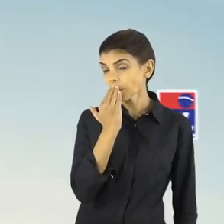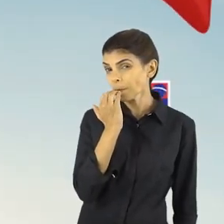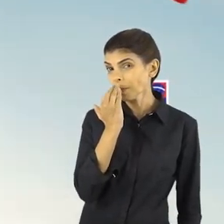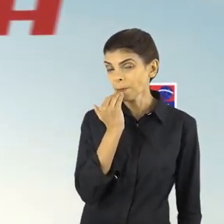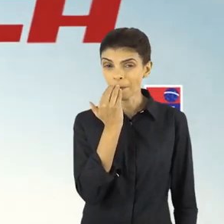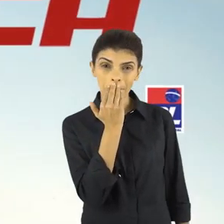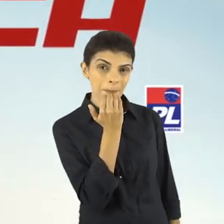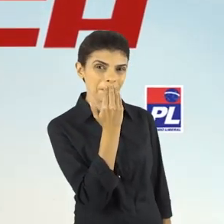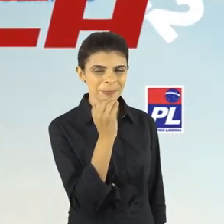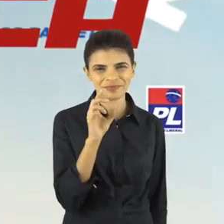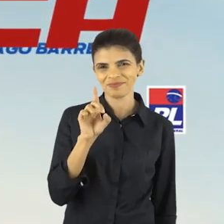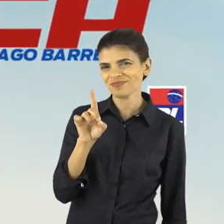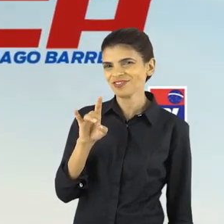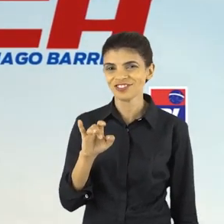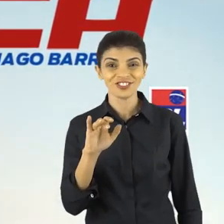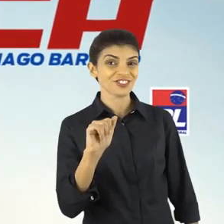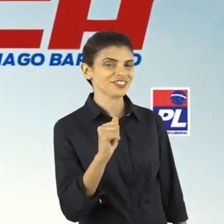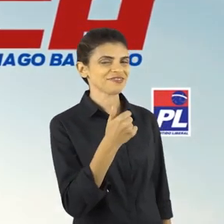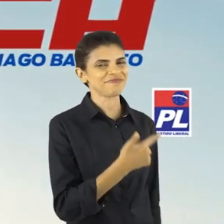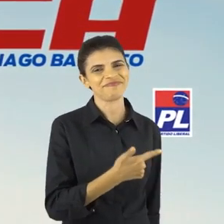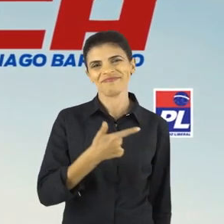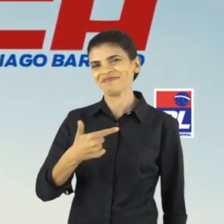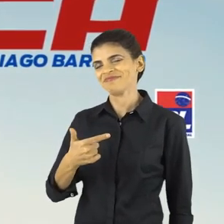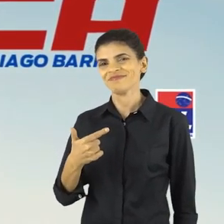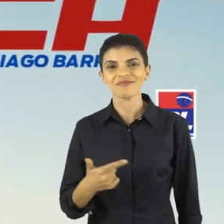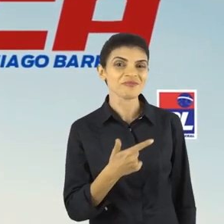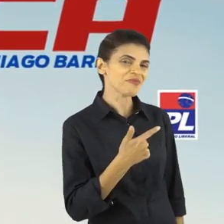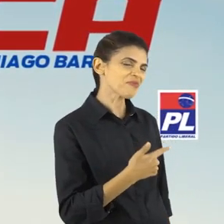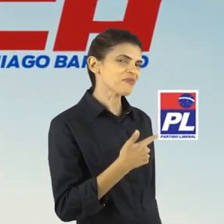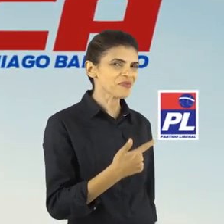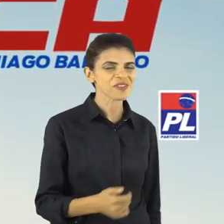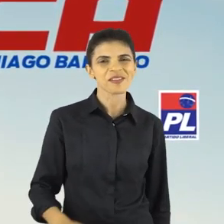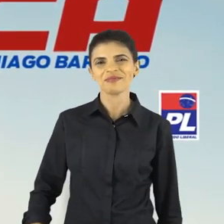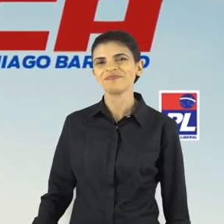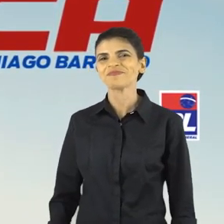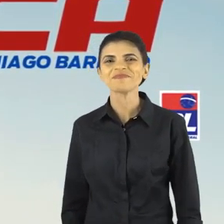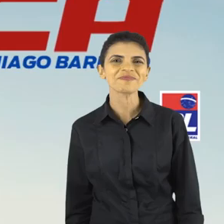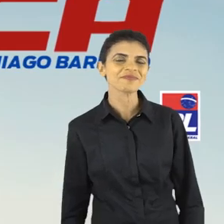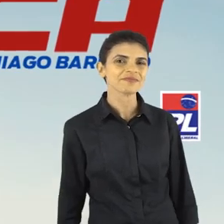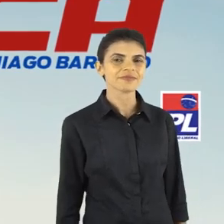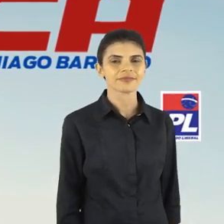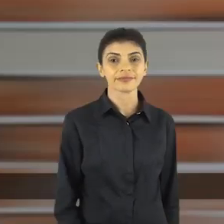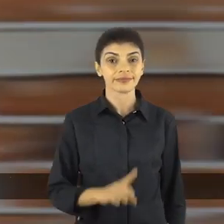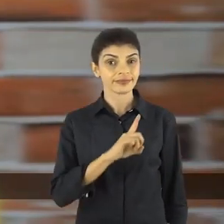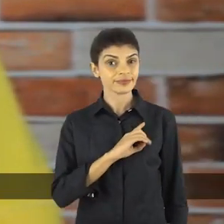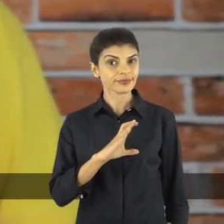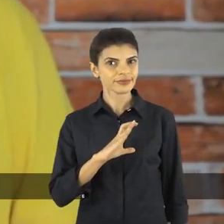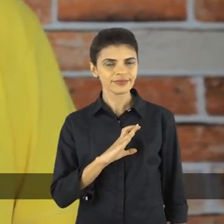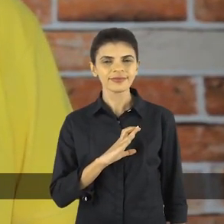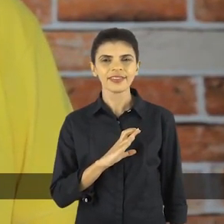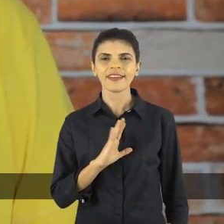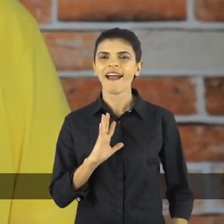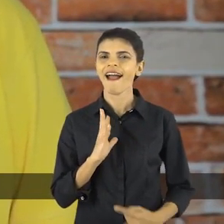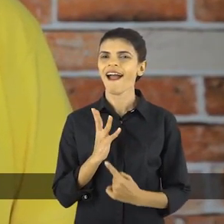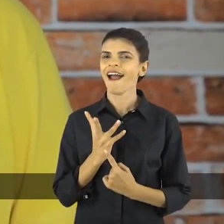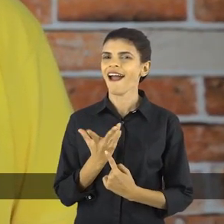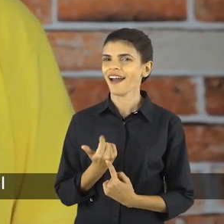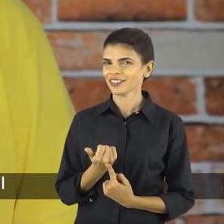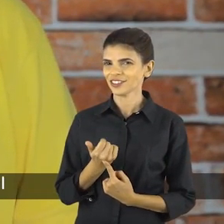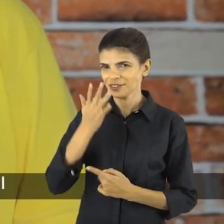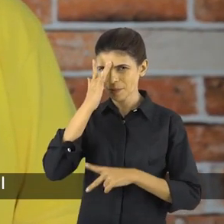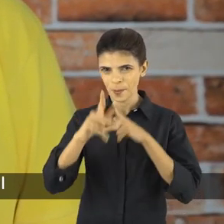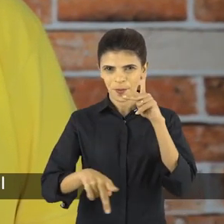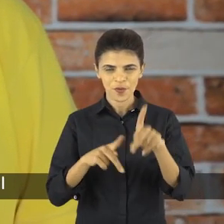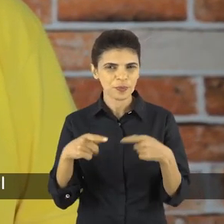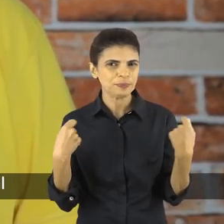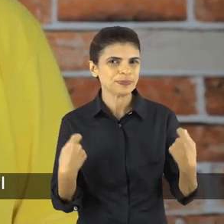Agora é Dica 22 Duque de Caxias precisa de arte.